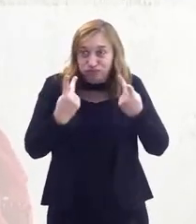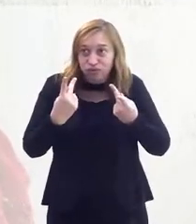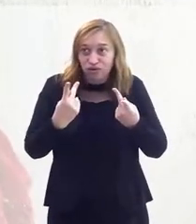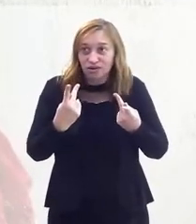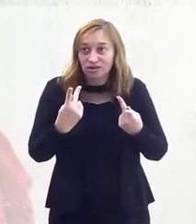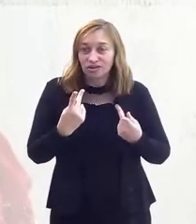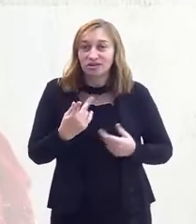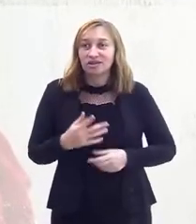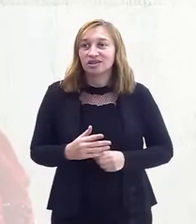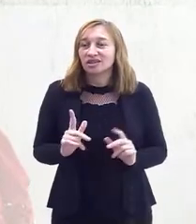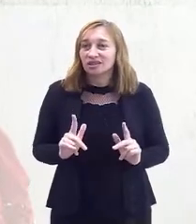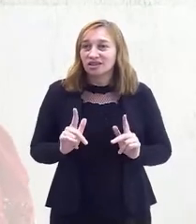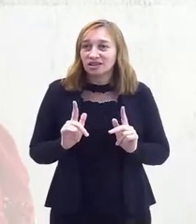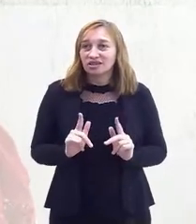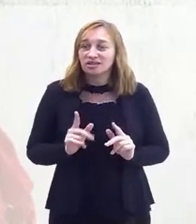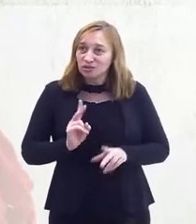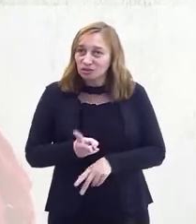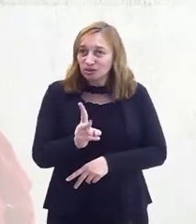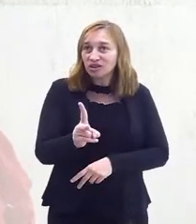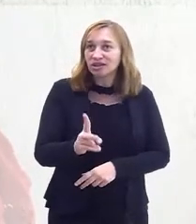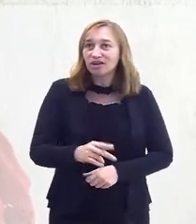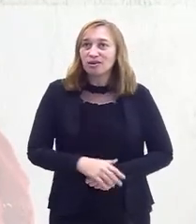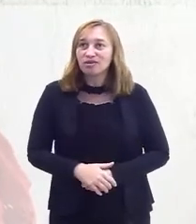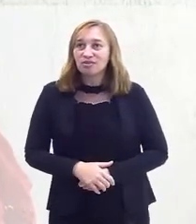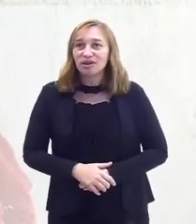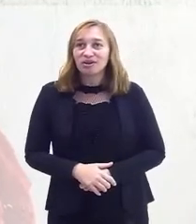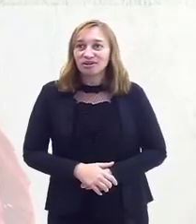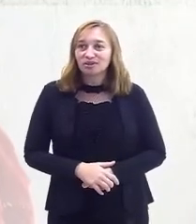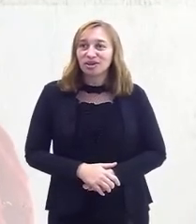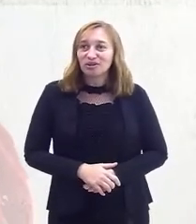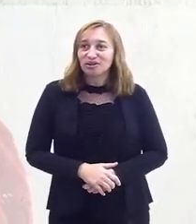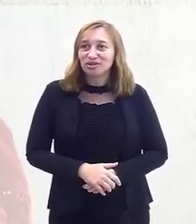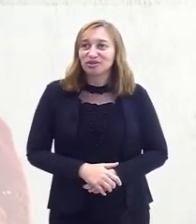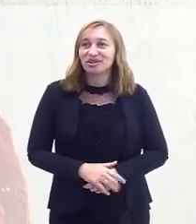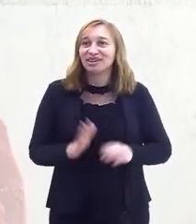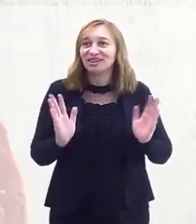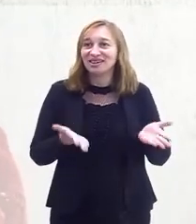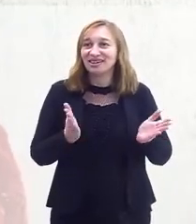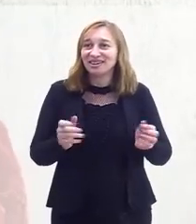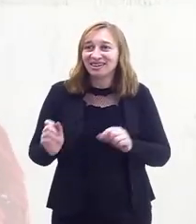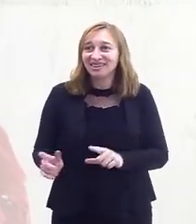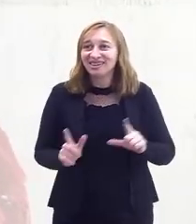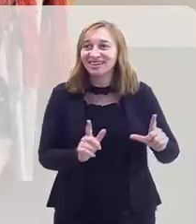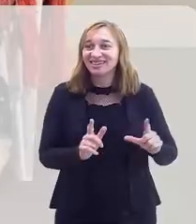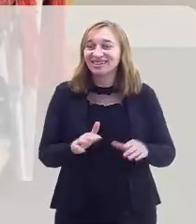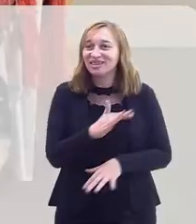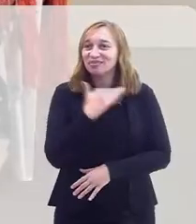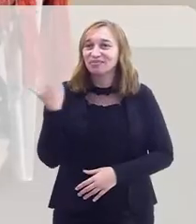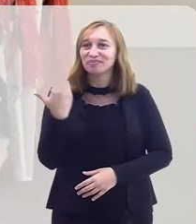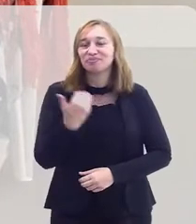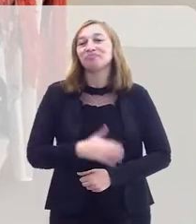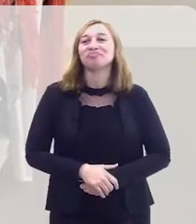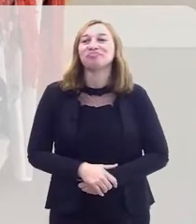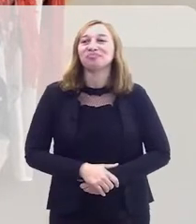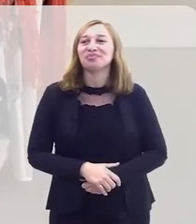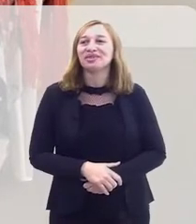é muita coisa. Mas continuamos. Vamos agora para a parte da morte.